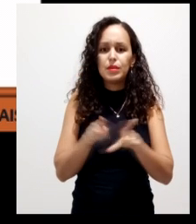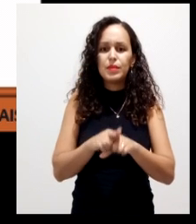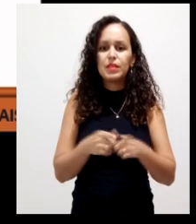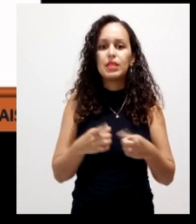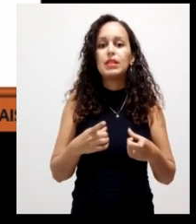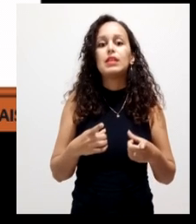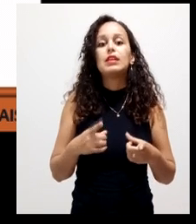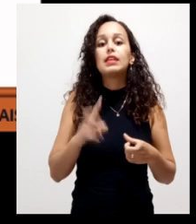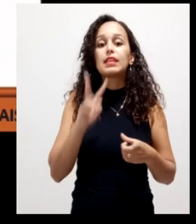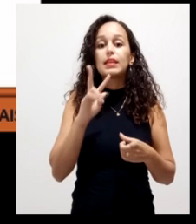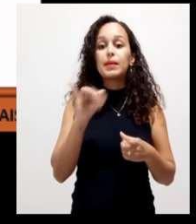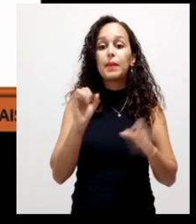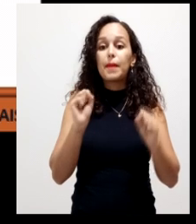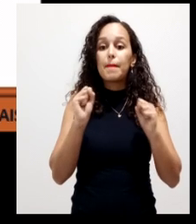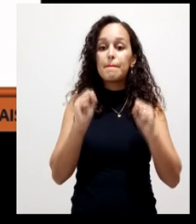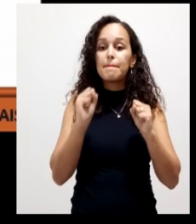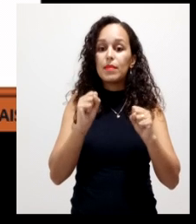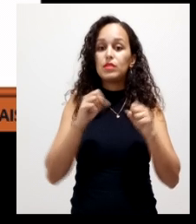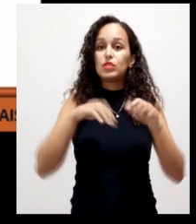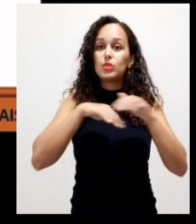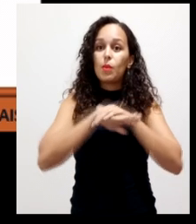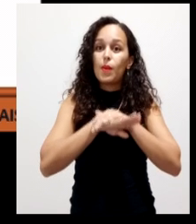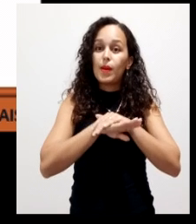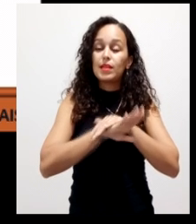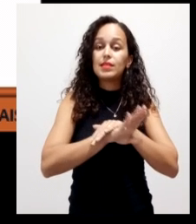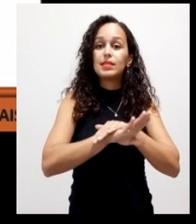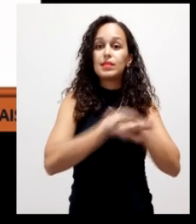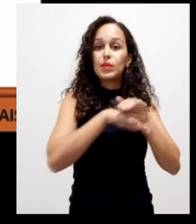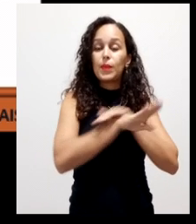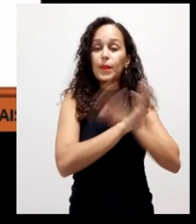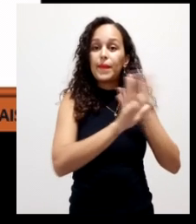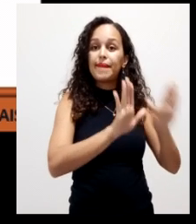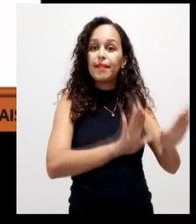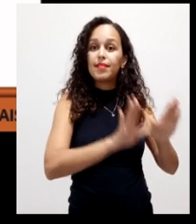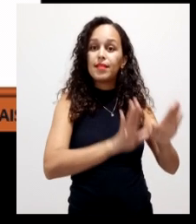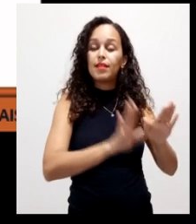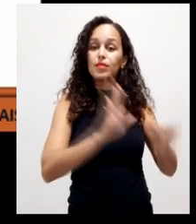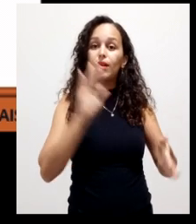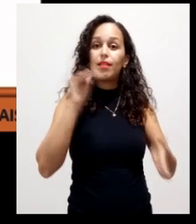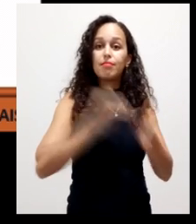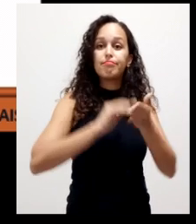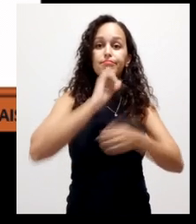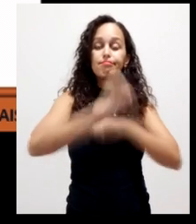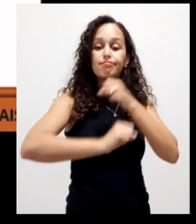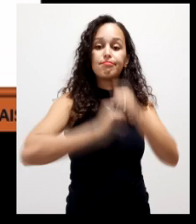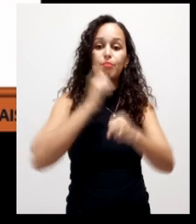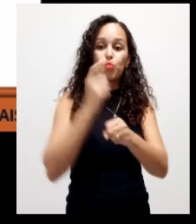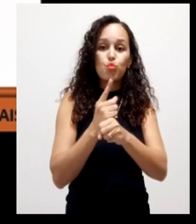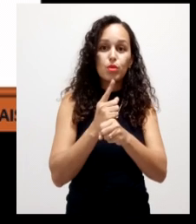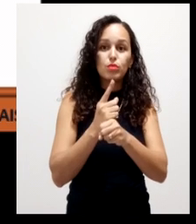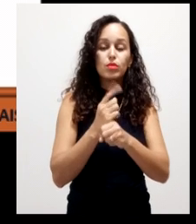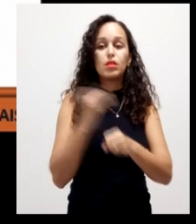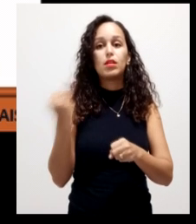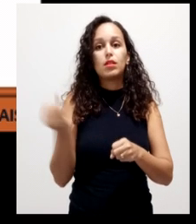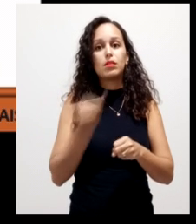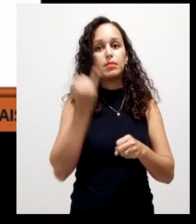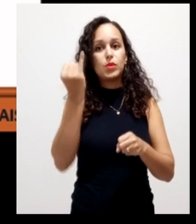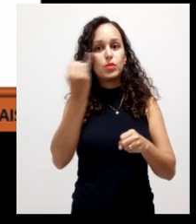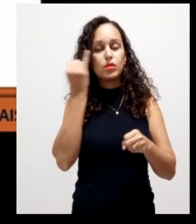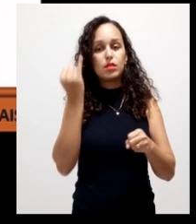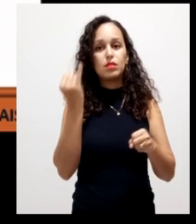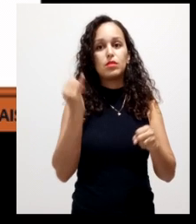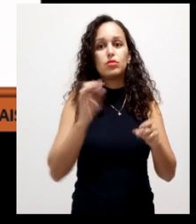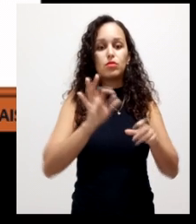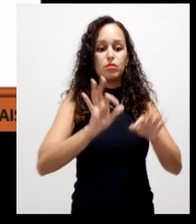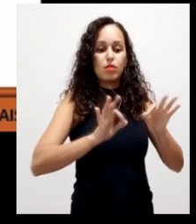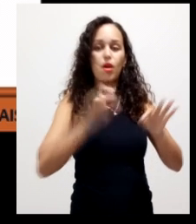maduro ele vai estar ele pode ser armazenado até por um ano o importante é a deixar em sacos cobertos deixar